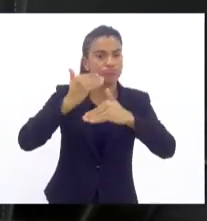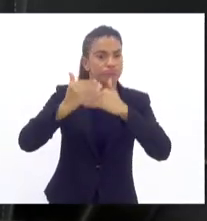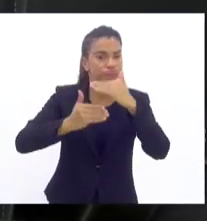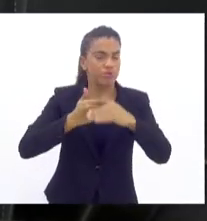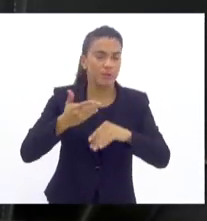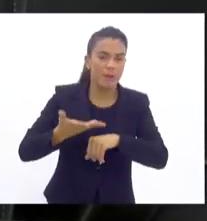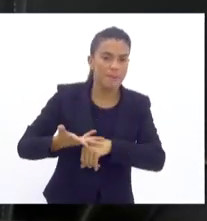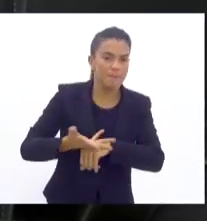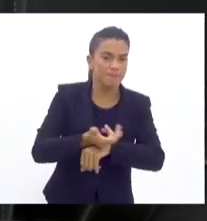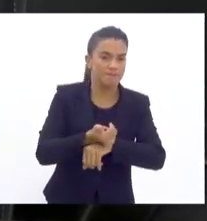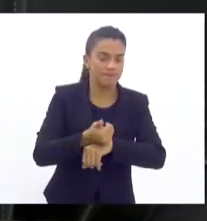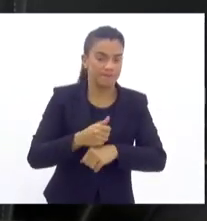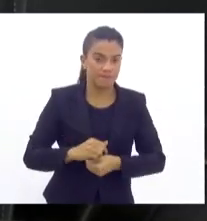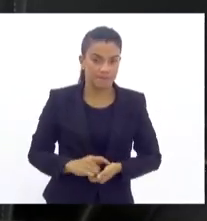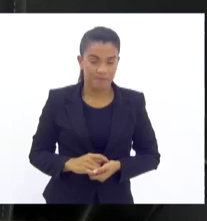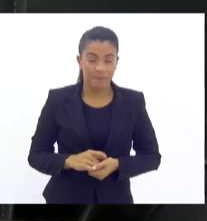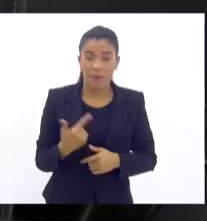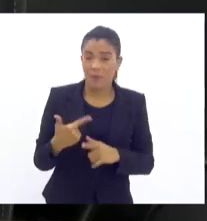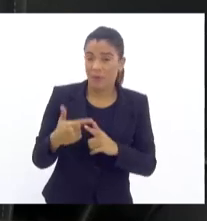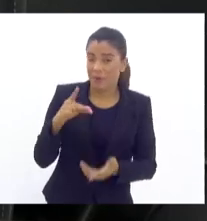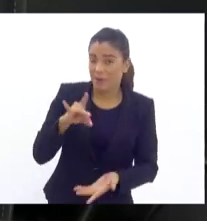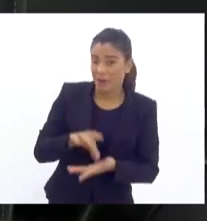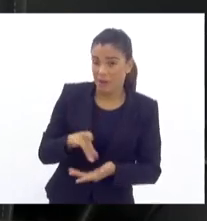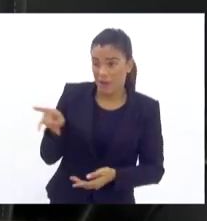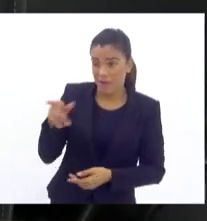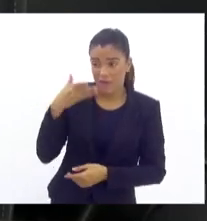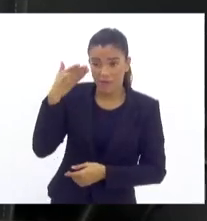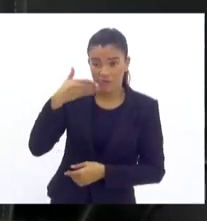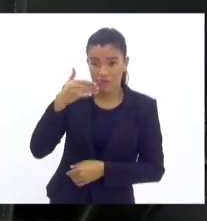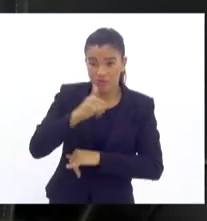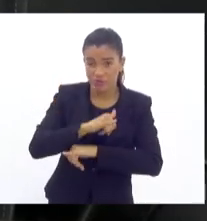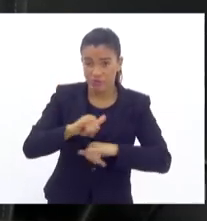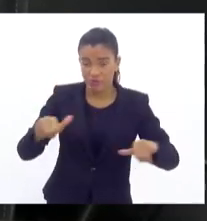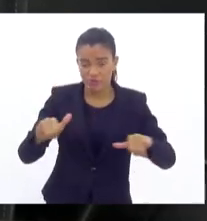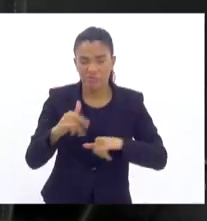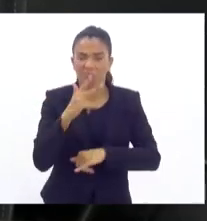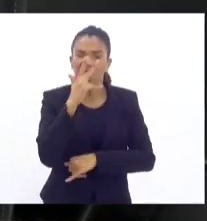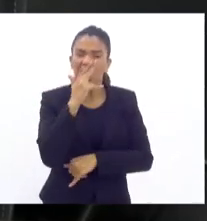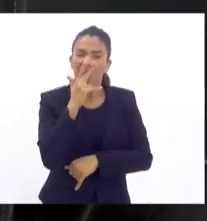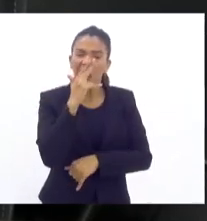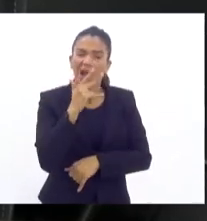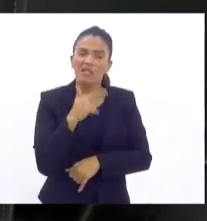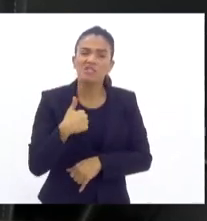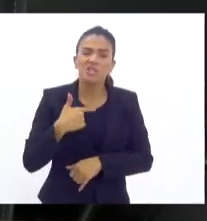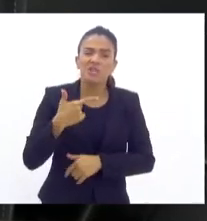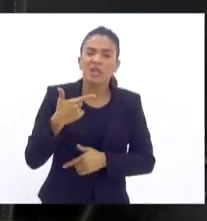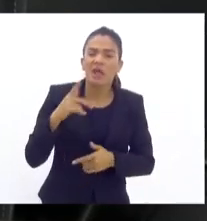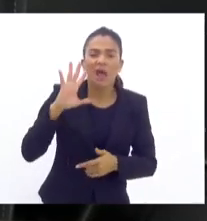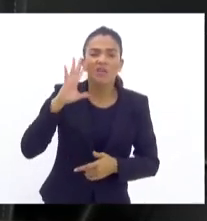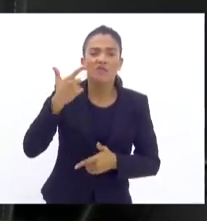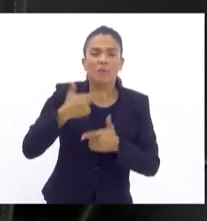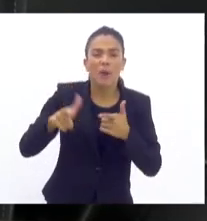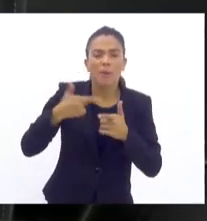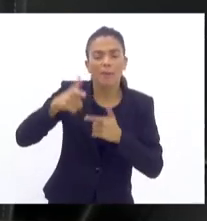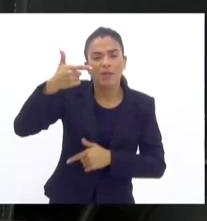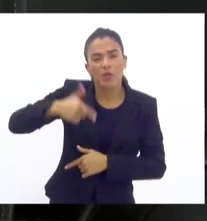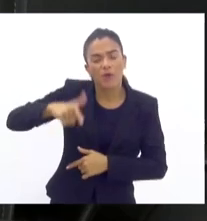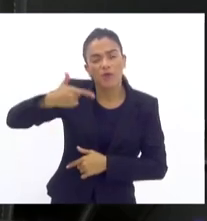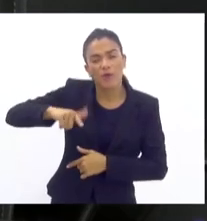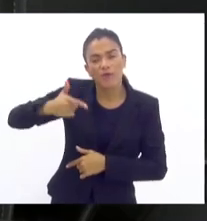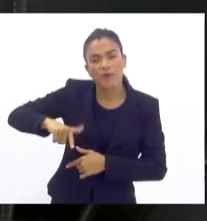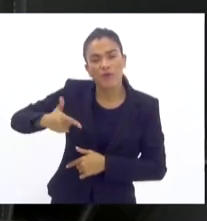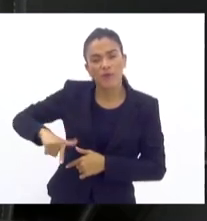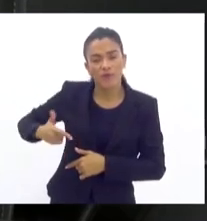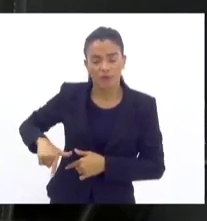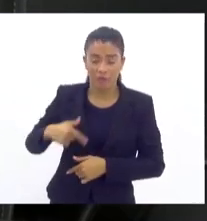eficácia, porque, na realidade, como foi dito aqui, parece que nós estamos enxugando gelo. E é